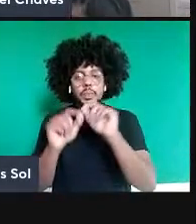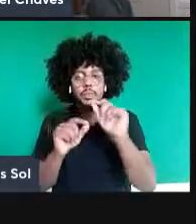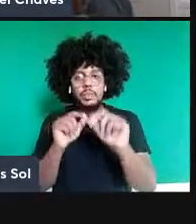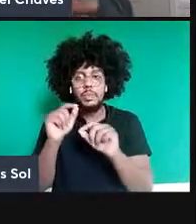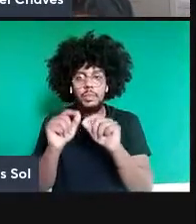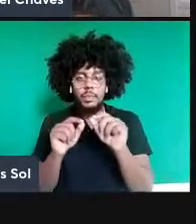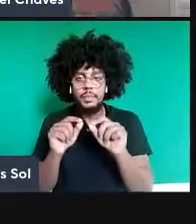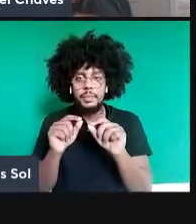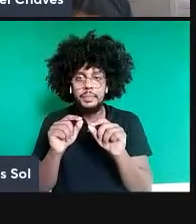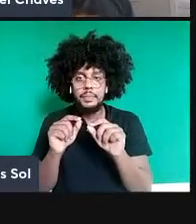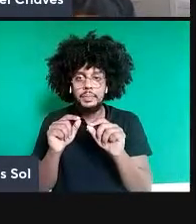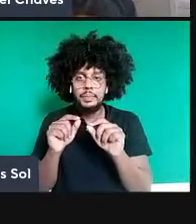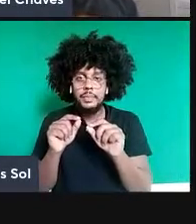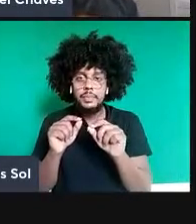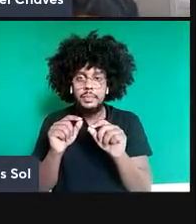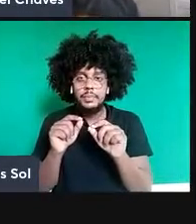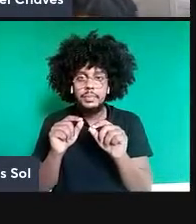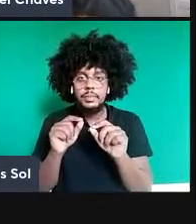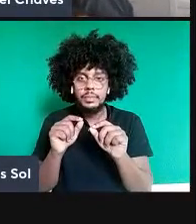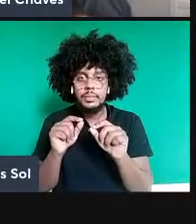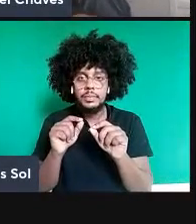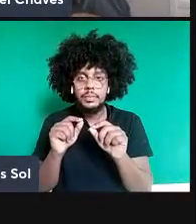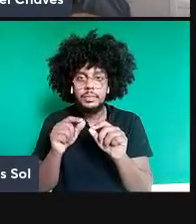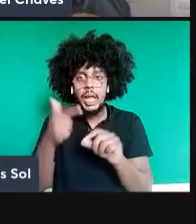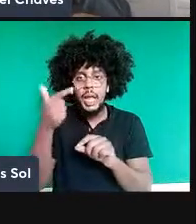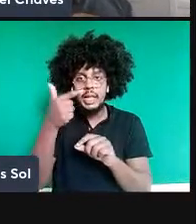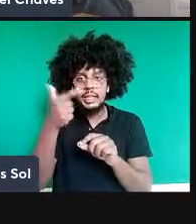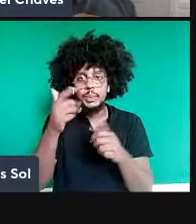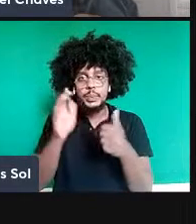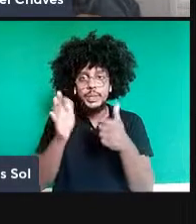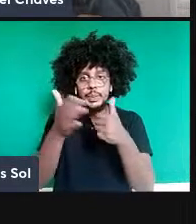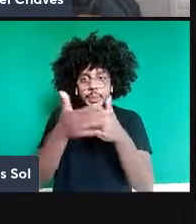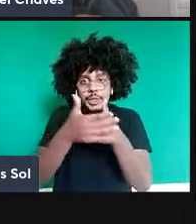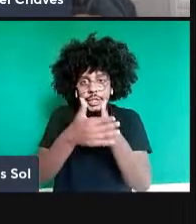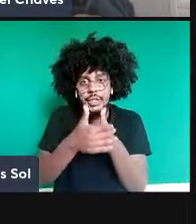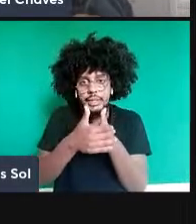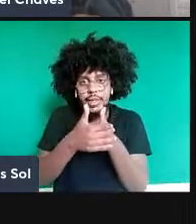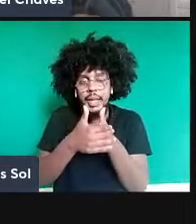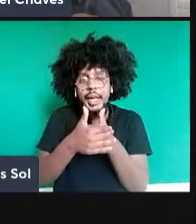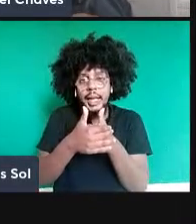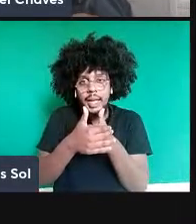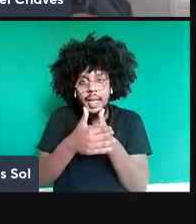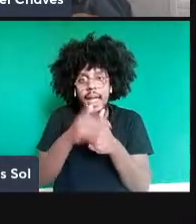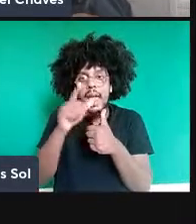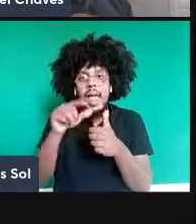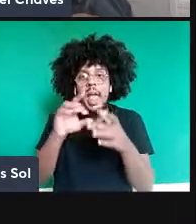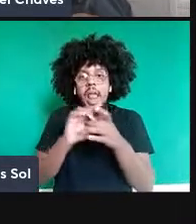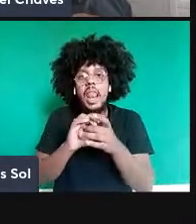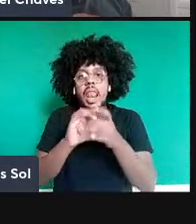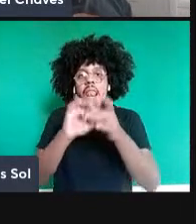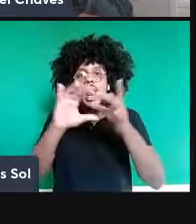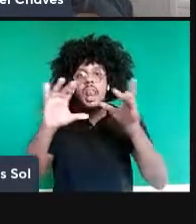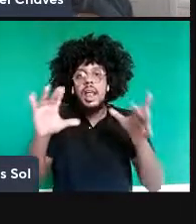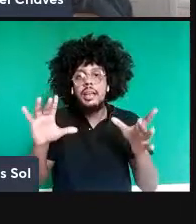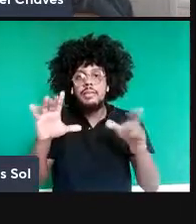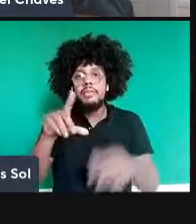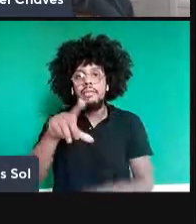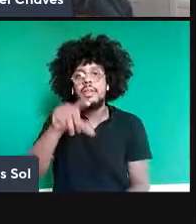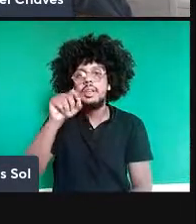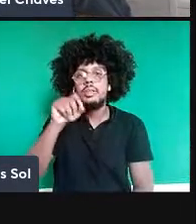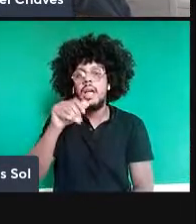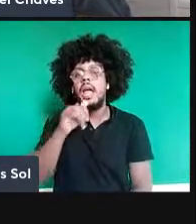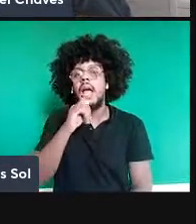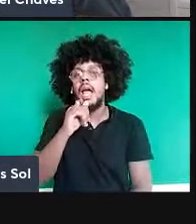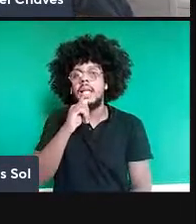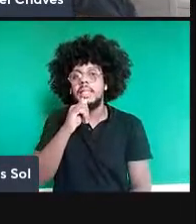escondida lá no trabalho original de Bell, é o chamado livre-arbítrio, que é a ideia de que Alice e Bob, eles podem